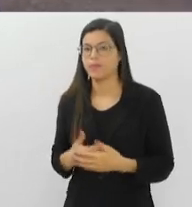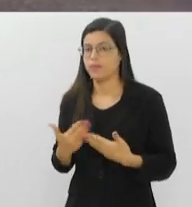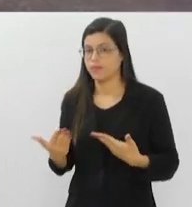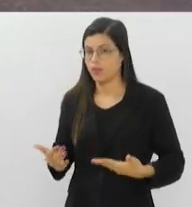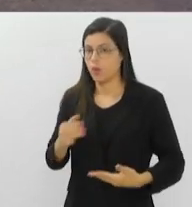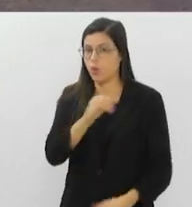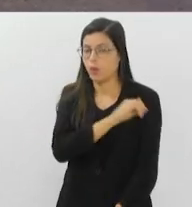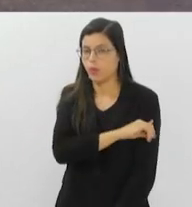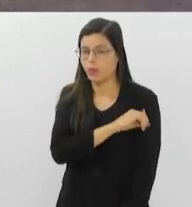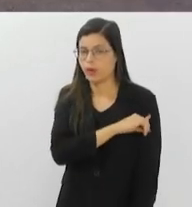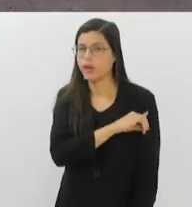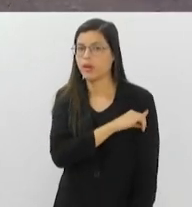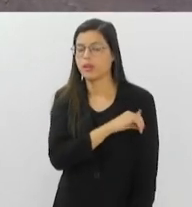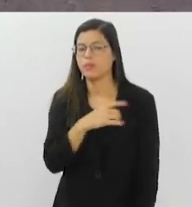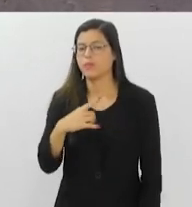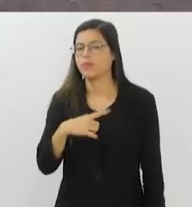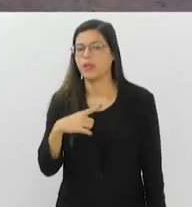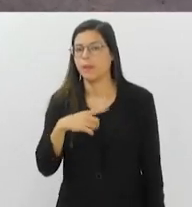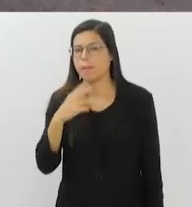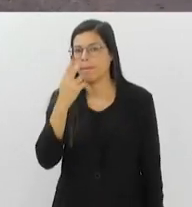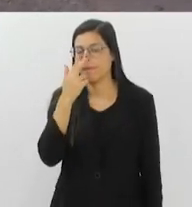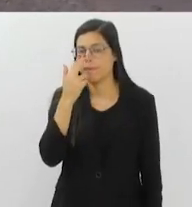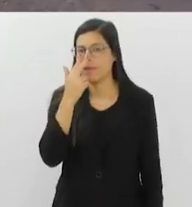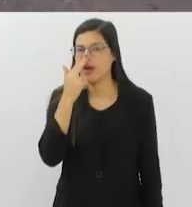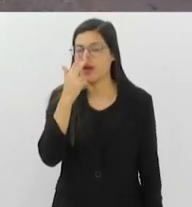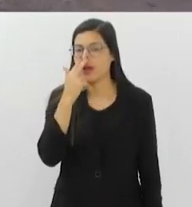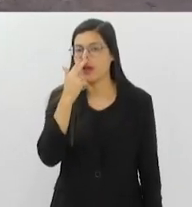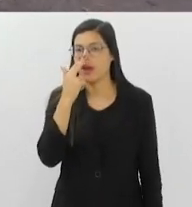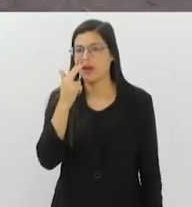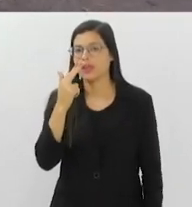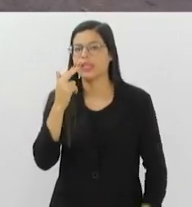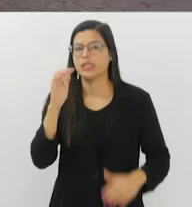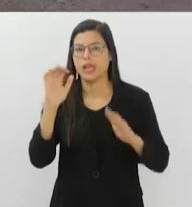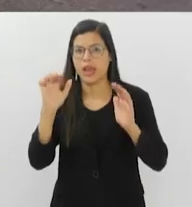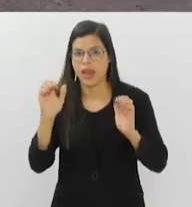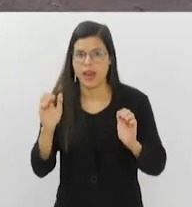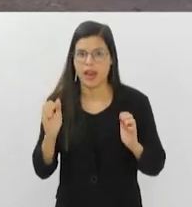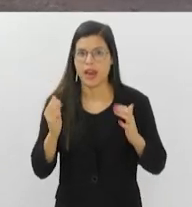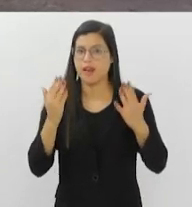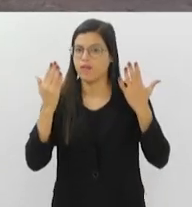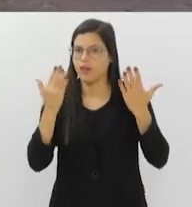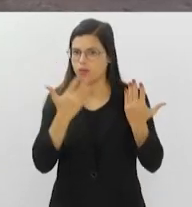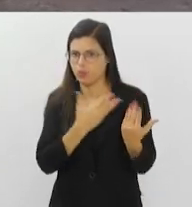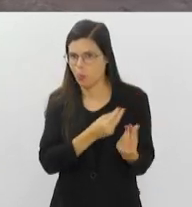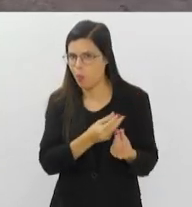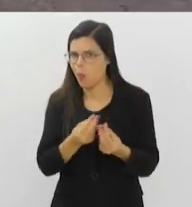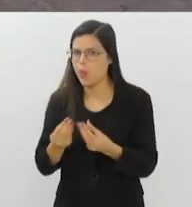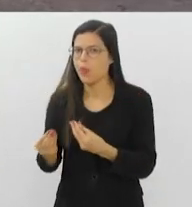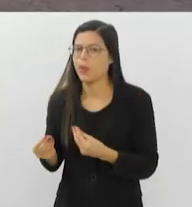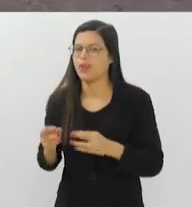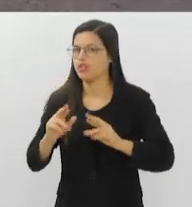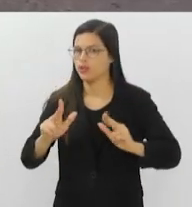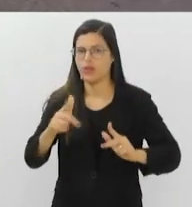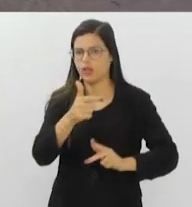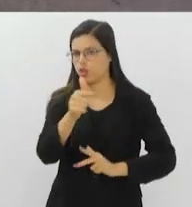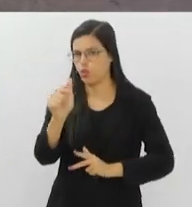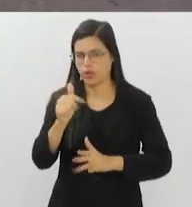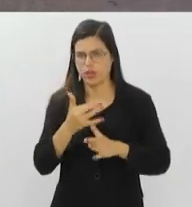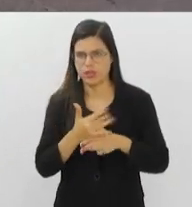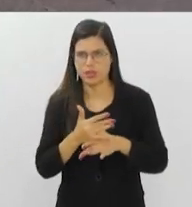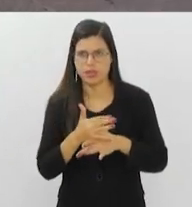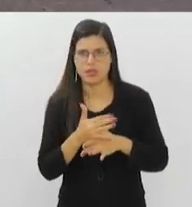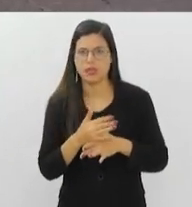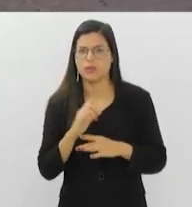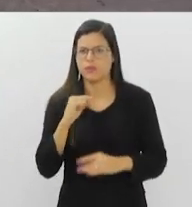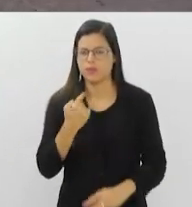vocação de eventos como poucas cidades no mundo, né? E nós temos a